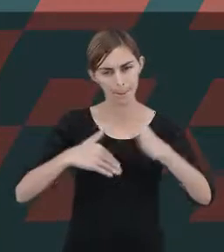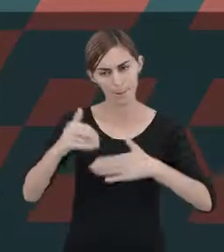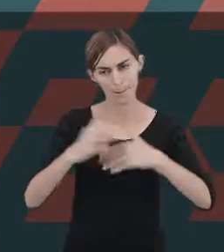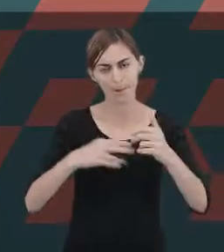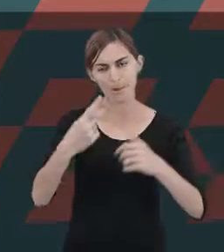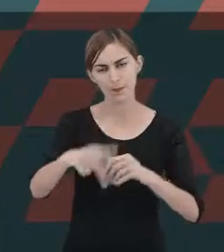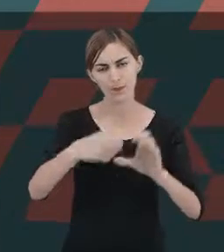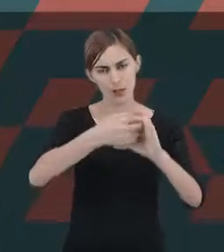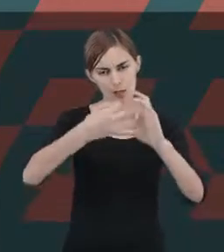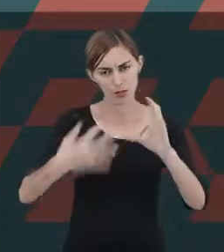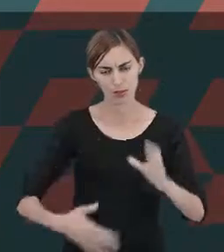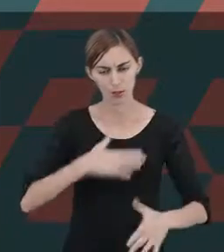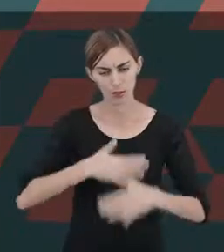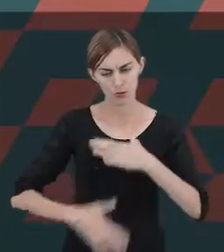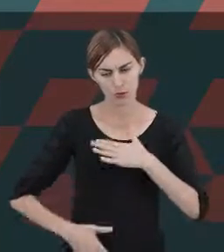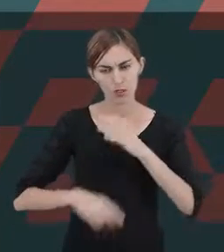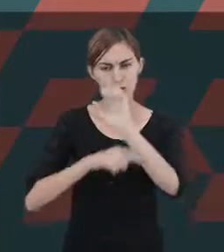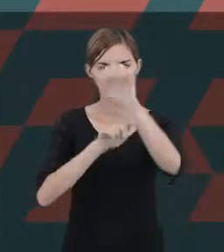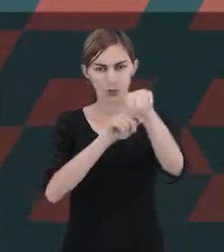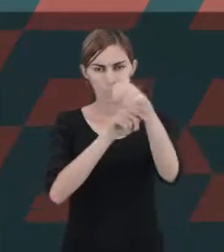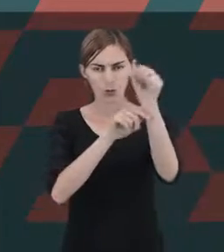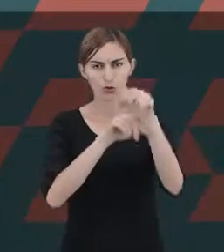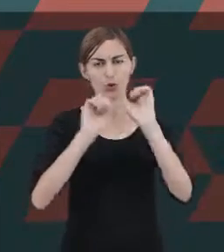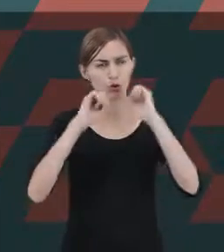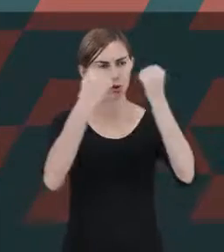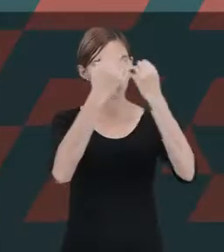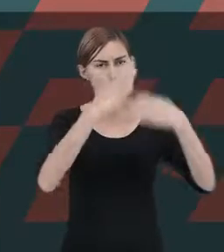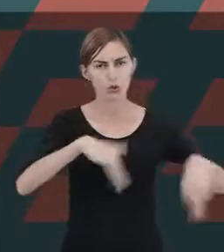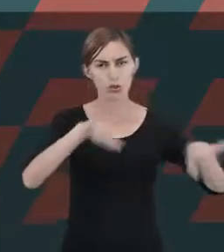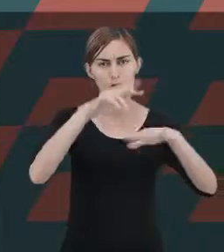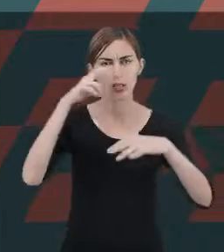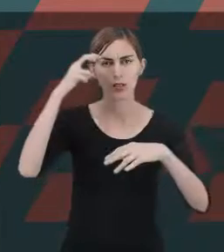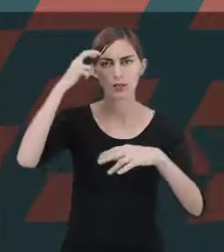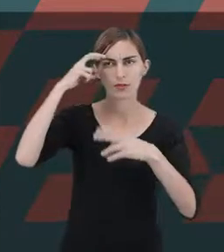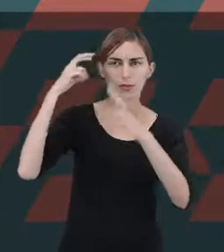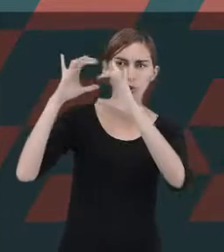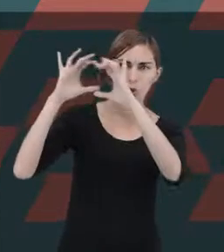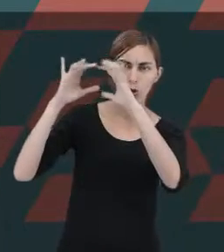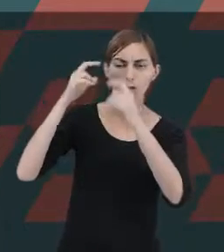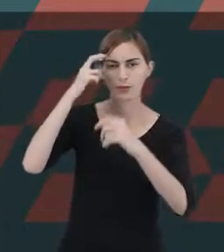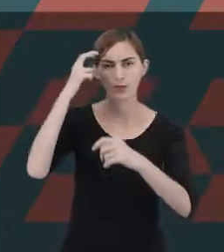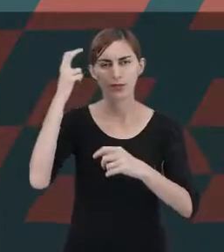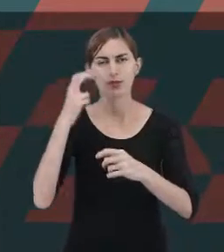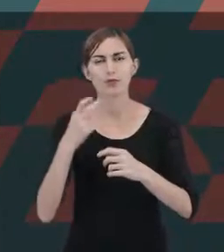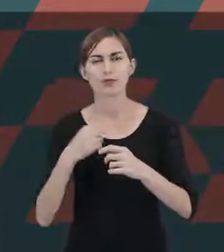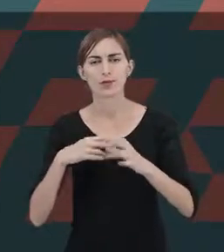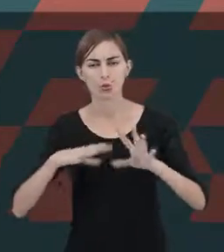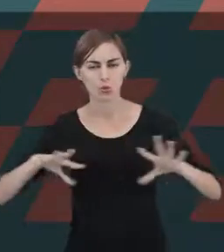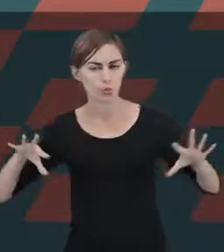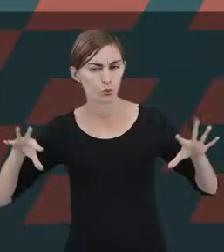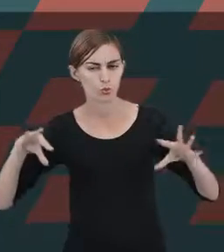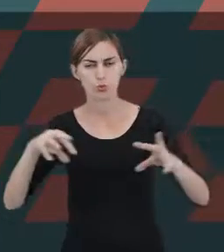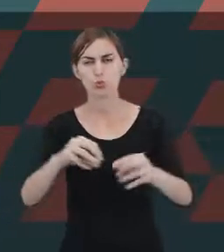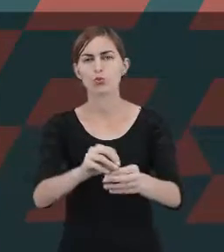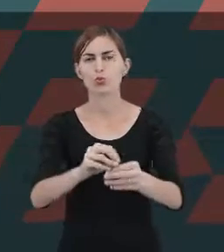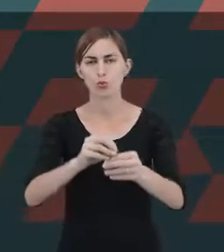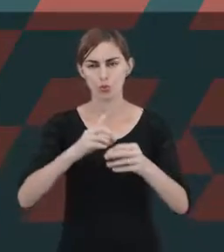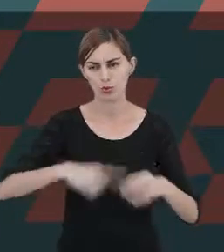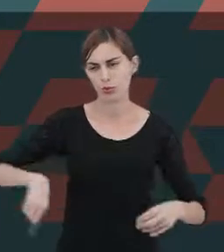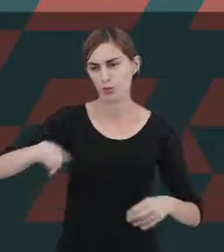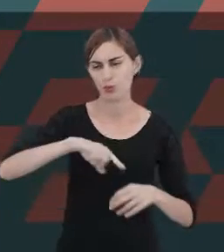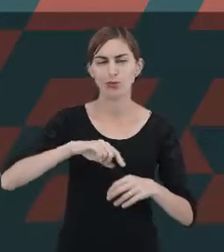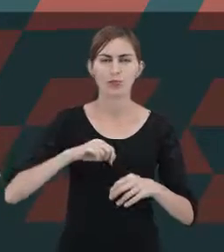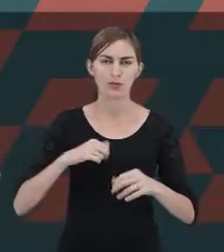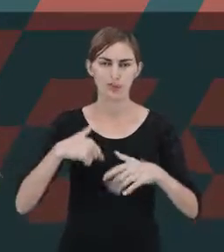aspectos físicos, motores, sociais e cognitivos da criança e norteia toda a nossa atuação.